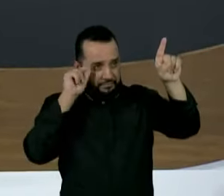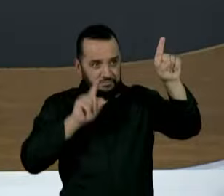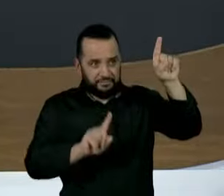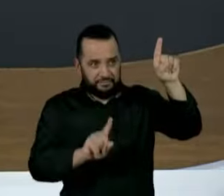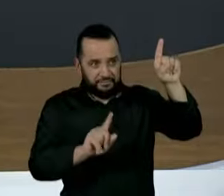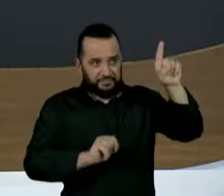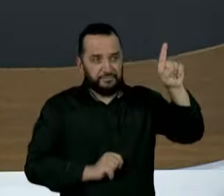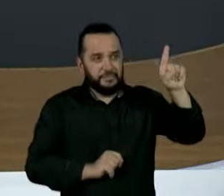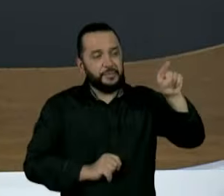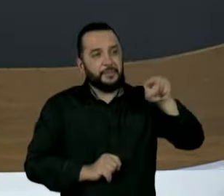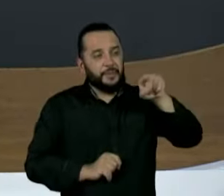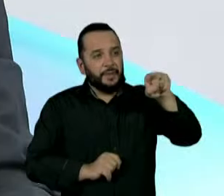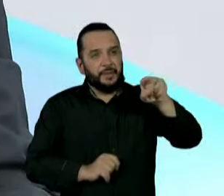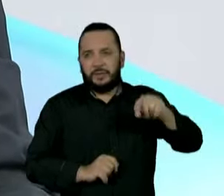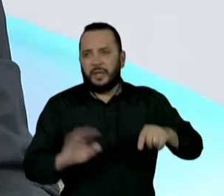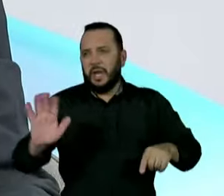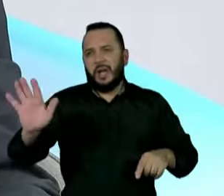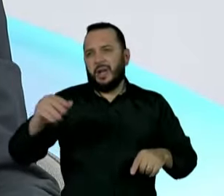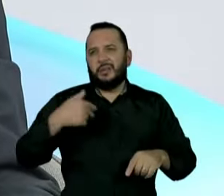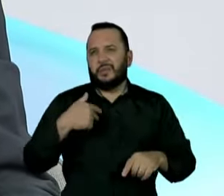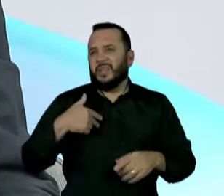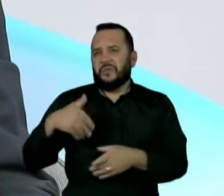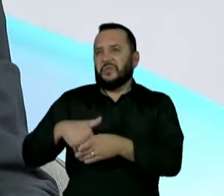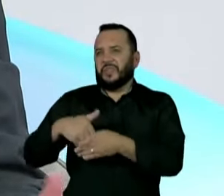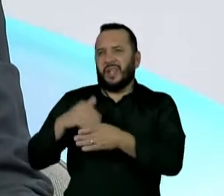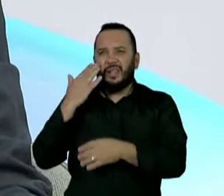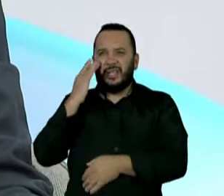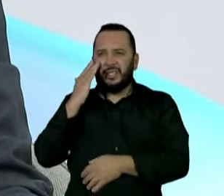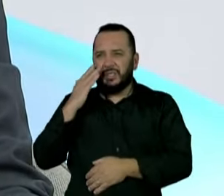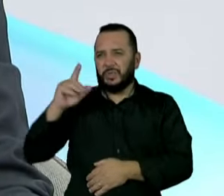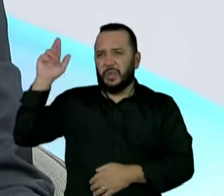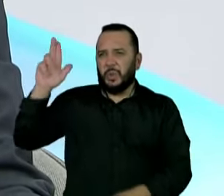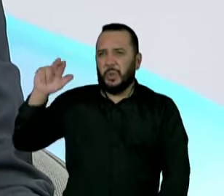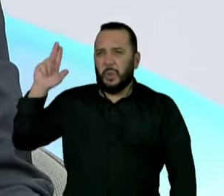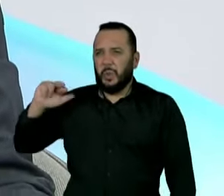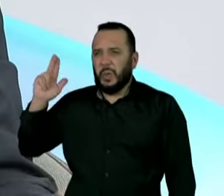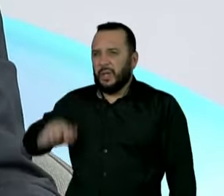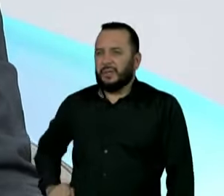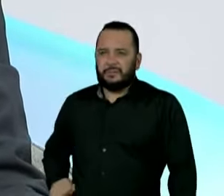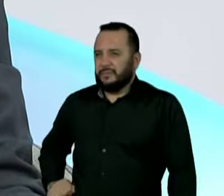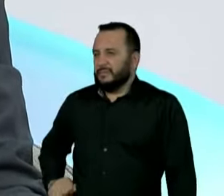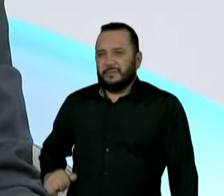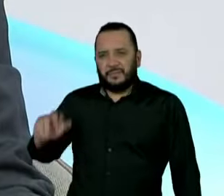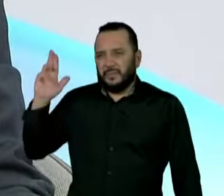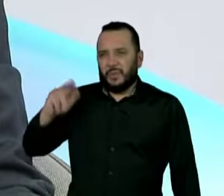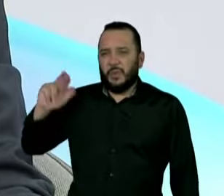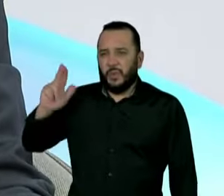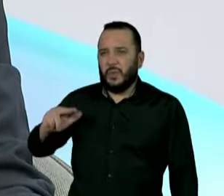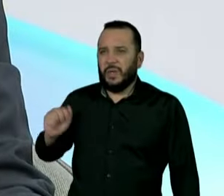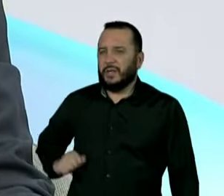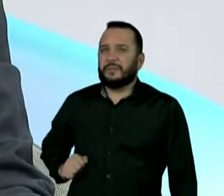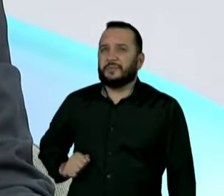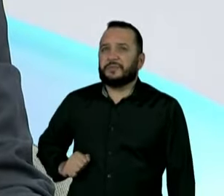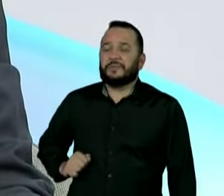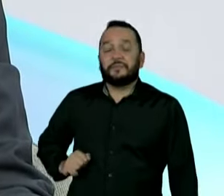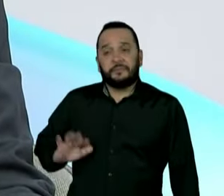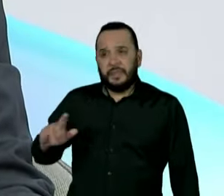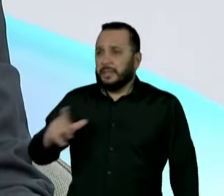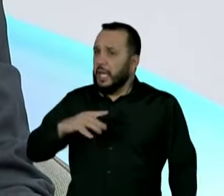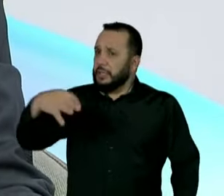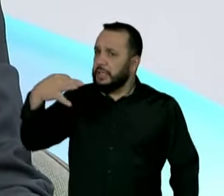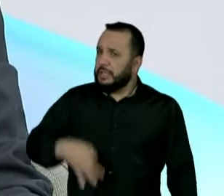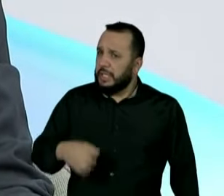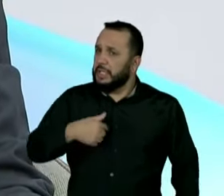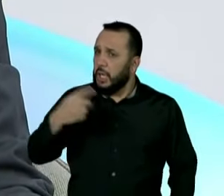saber se o senhor estiver fora do senhor. Não haverá a chance de eu votar no Tarcísio, certamente. Então, se houvesse, mas eu tenho certeza